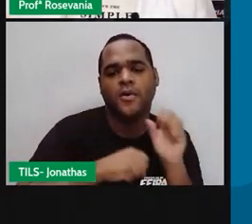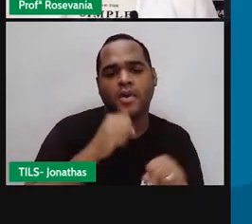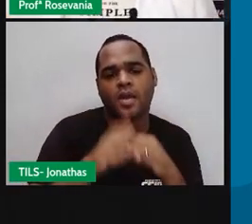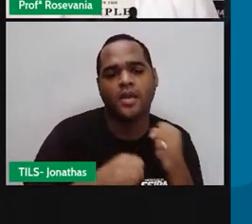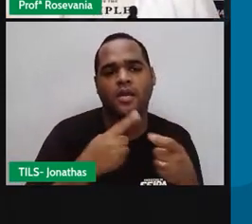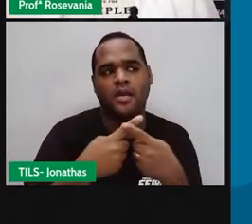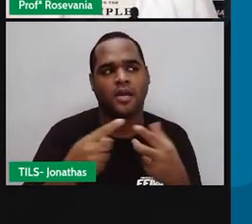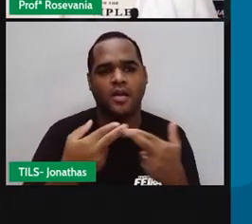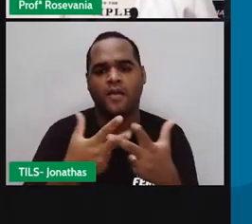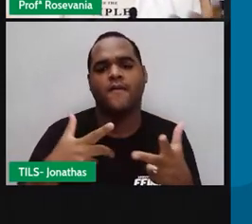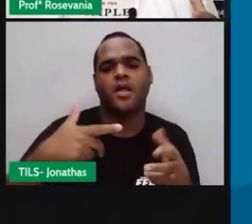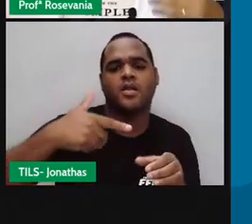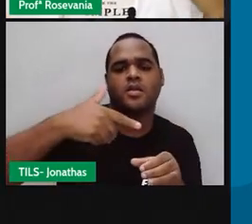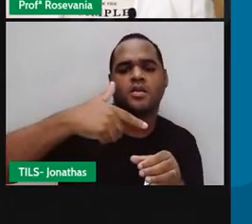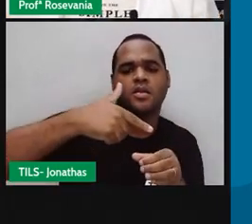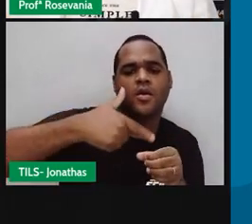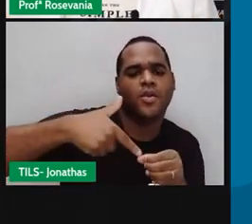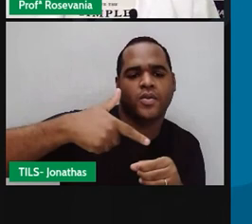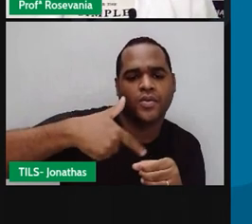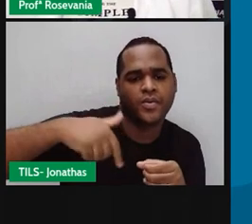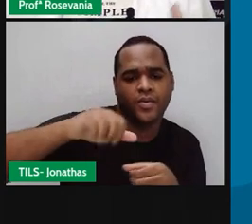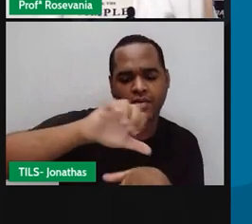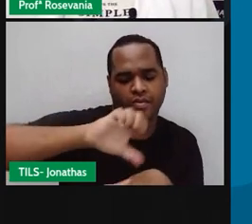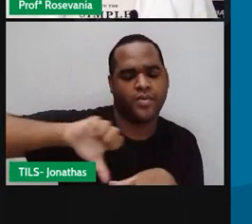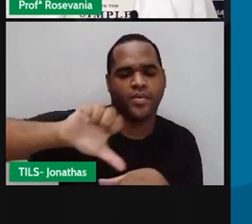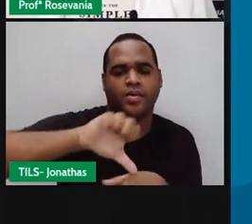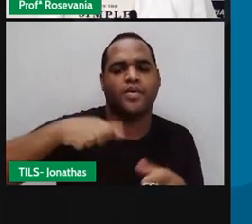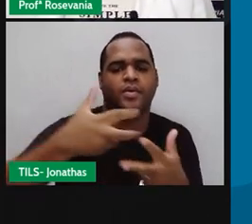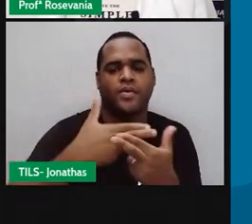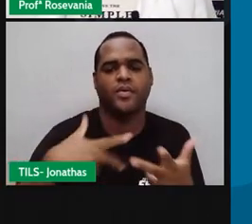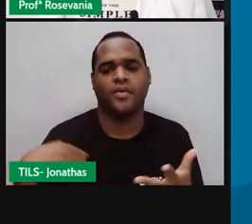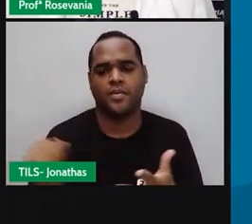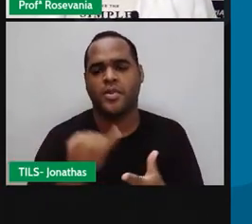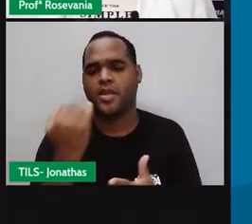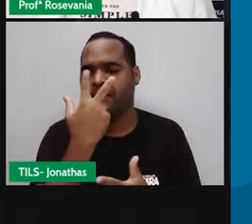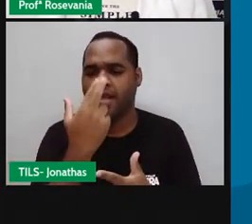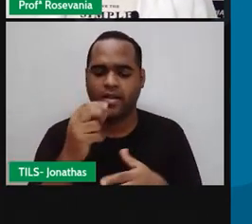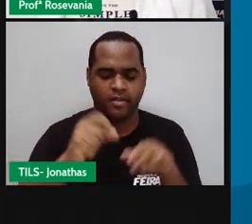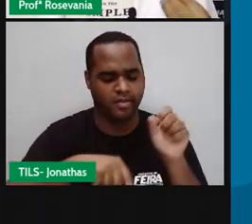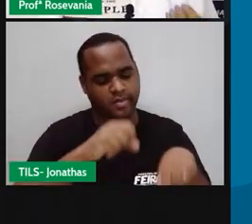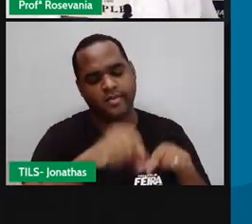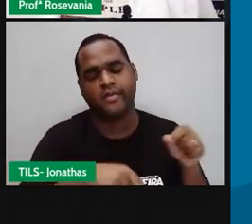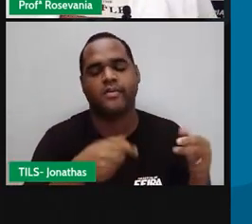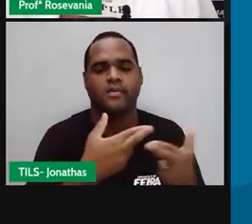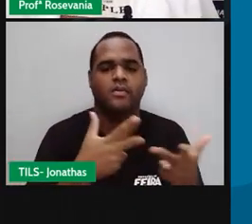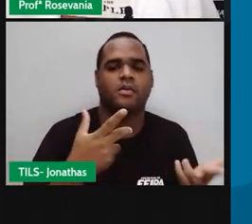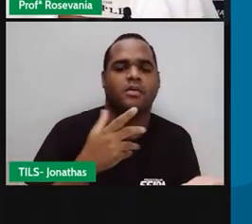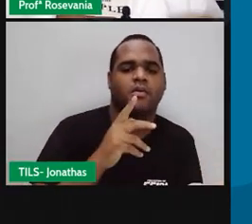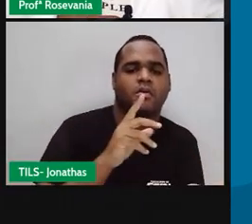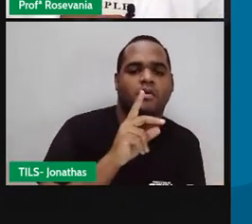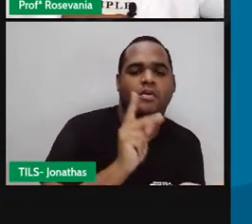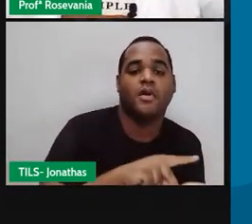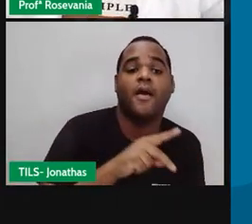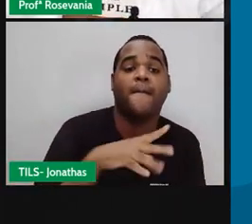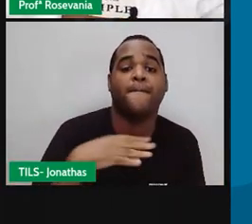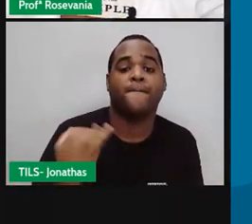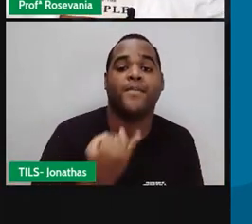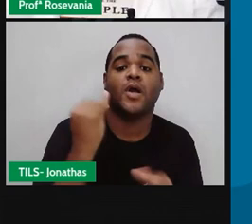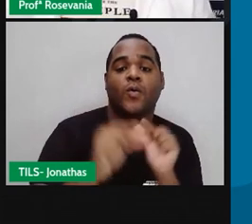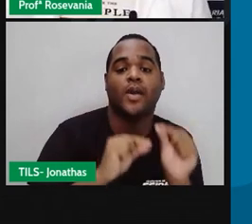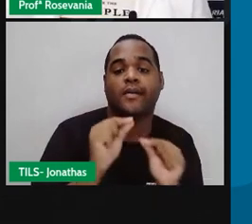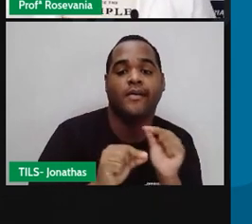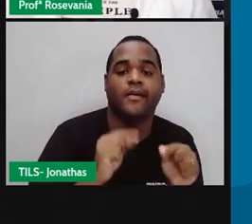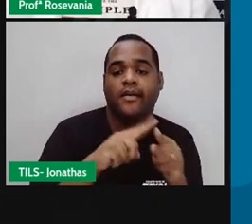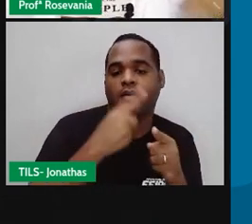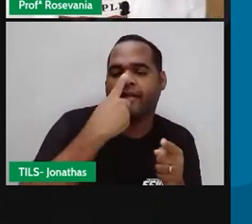o óleo para a gente poder descartar esses resíduos de forma mais correta, mas o que acontece, infelizmente, ainda, é eu descartar tudo